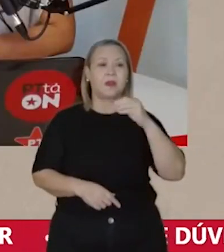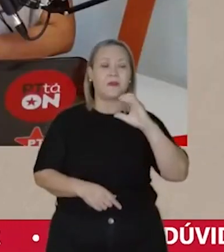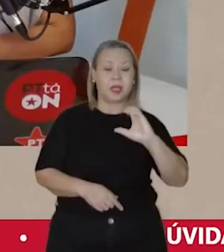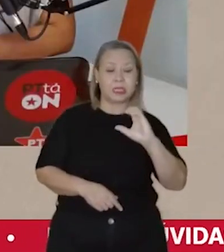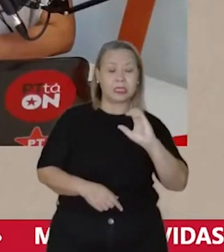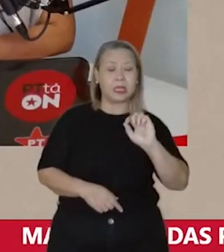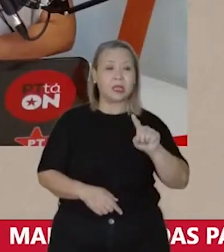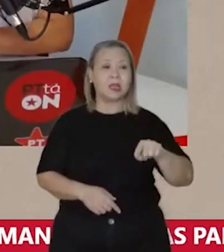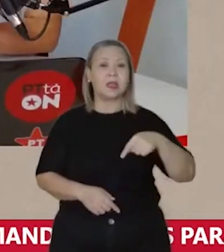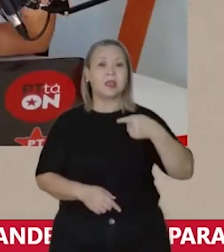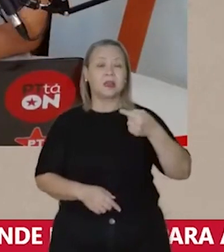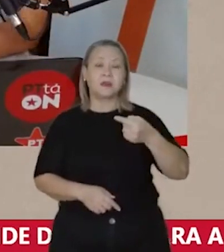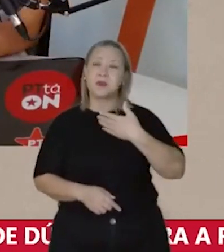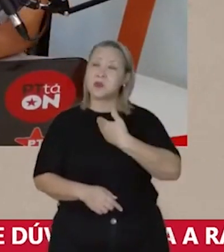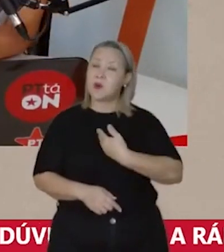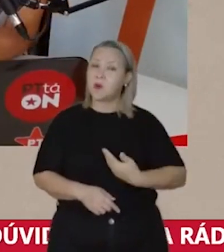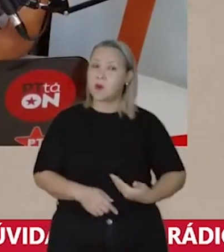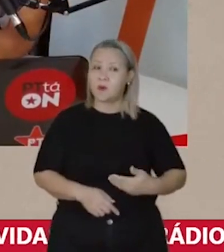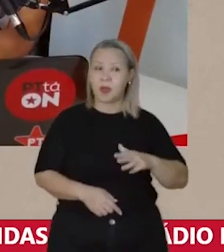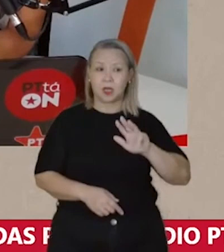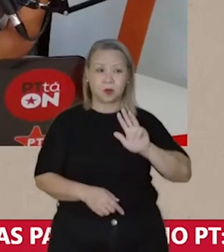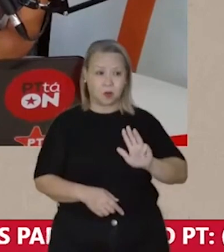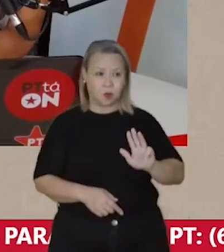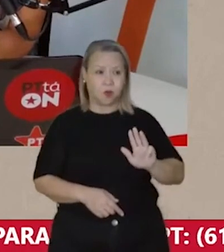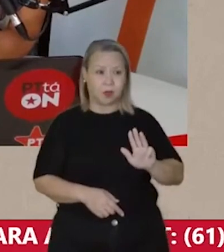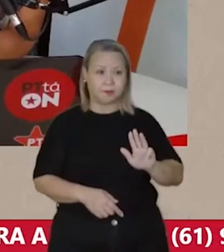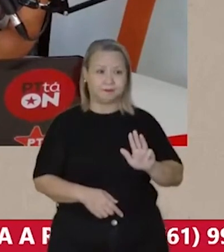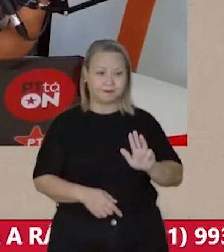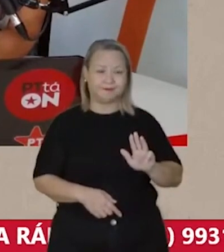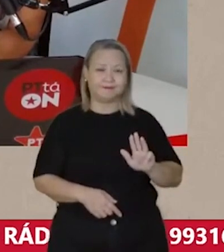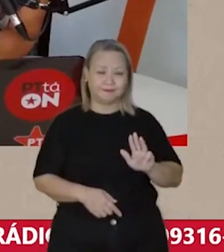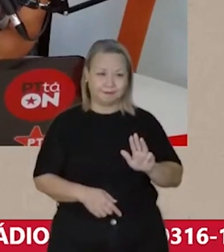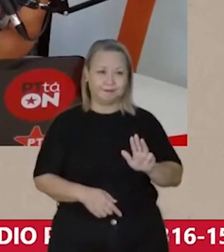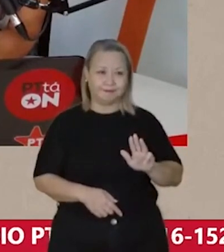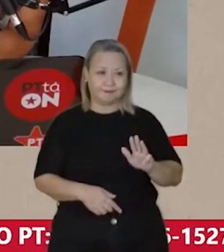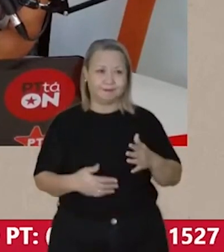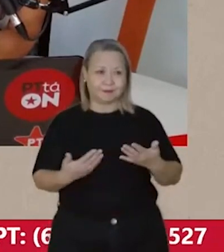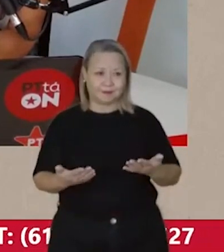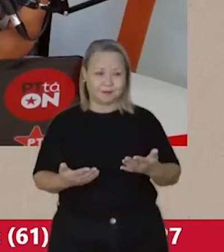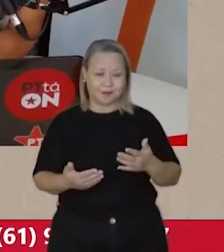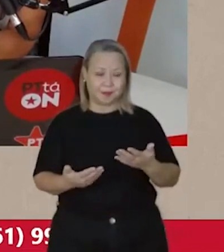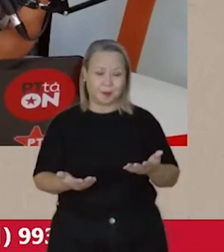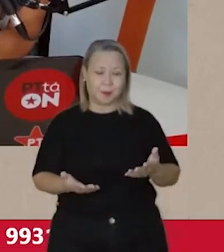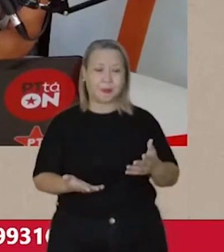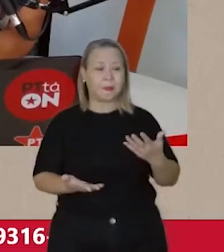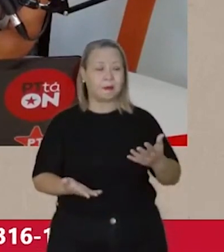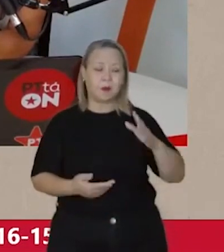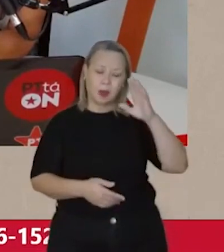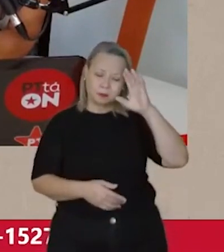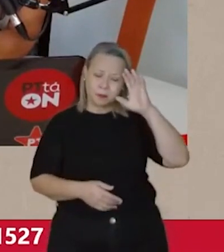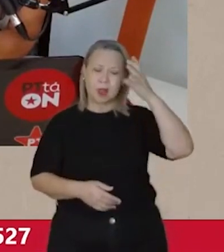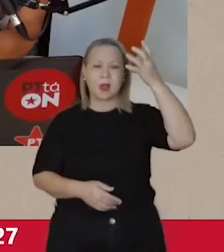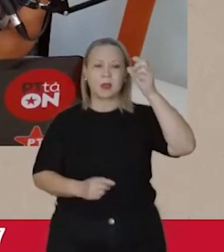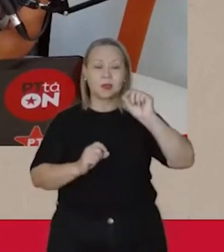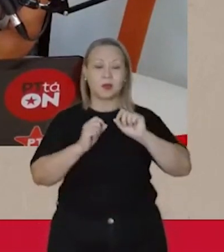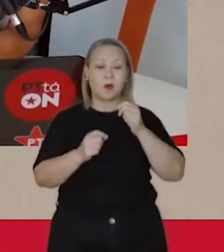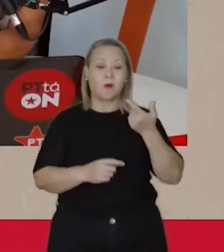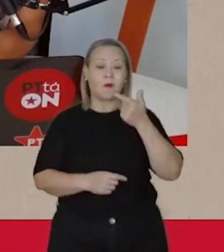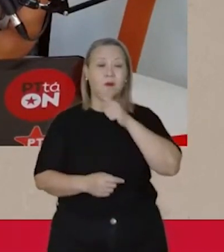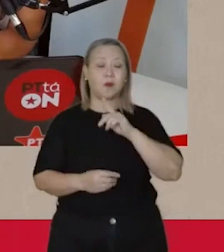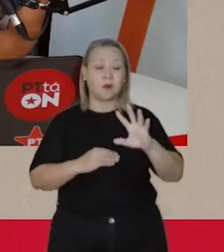Apenas no governo do presidente Lula ele toma a decisão e consegue